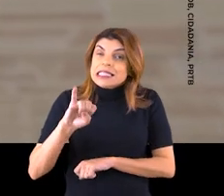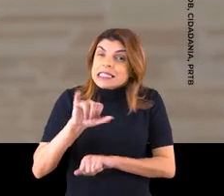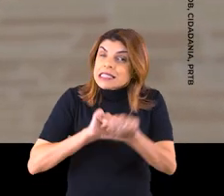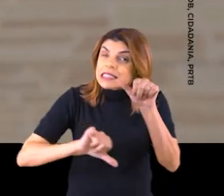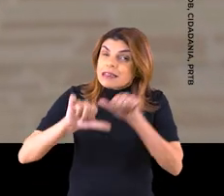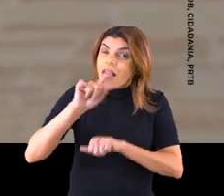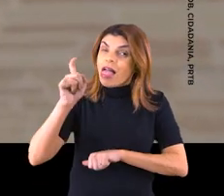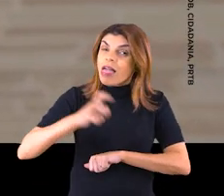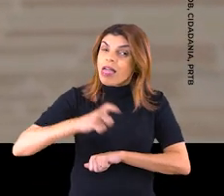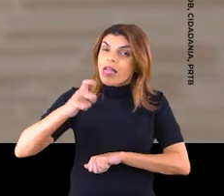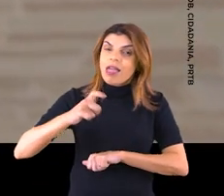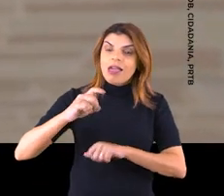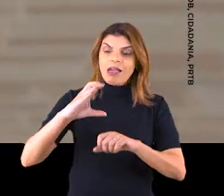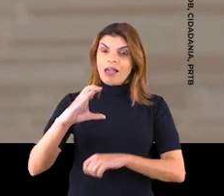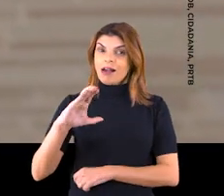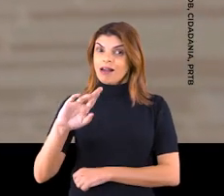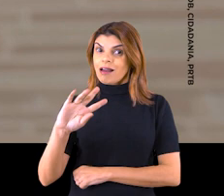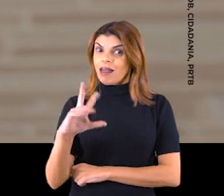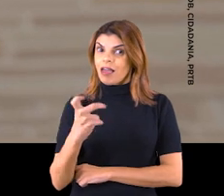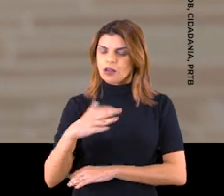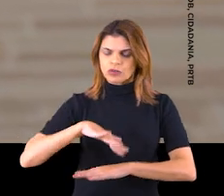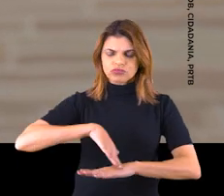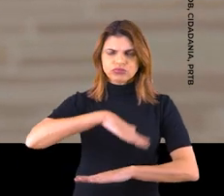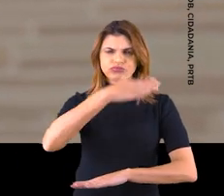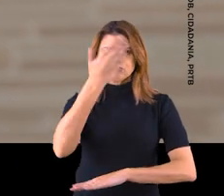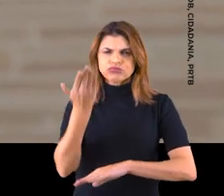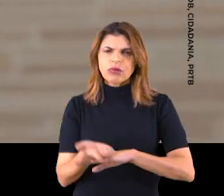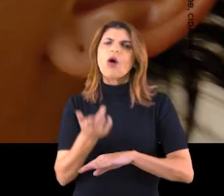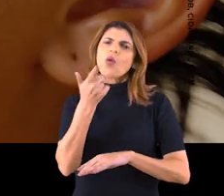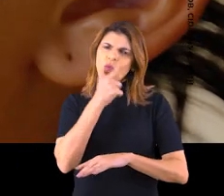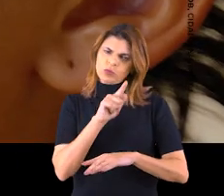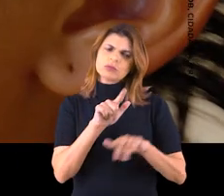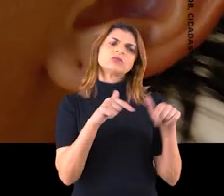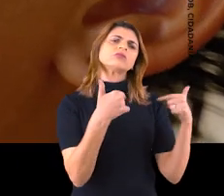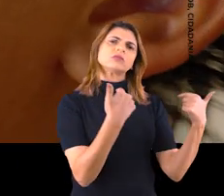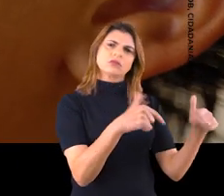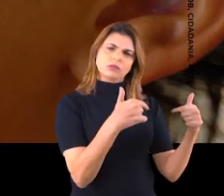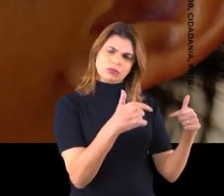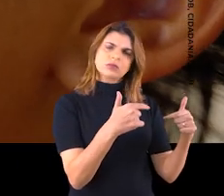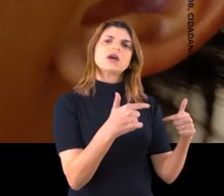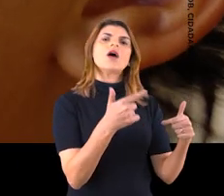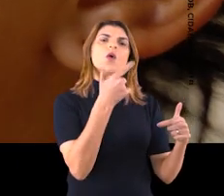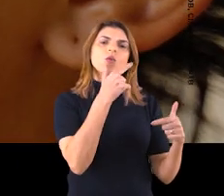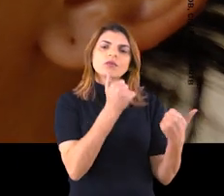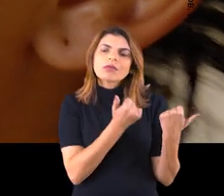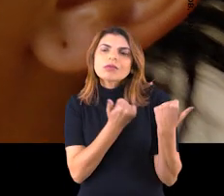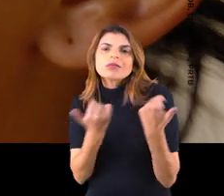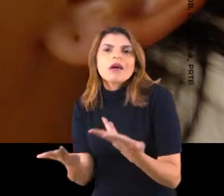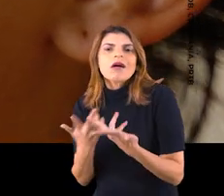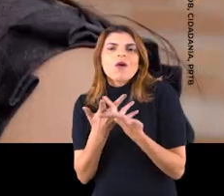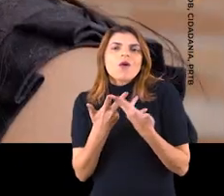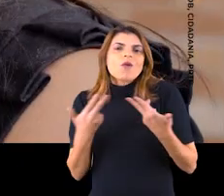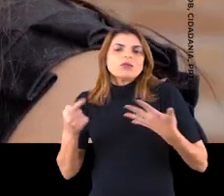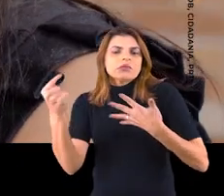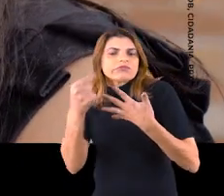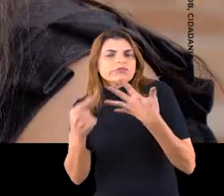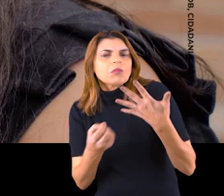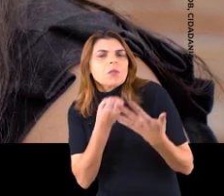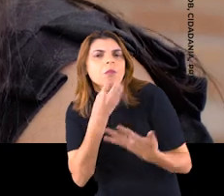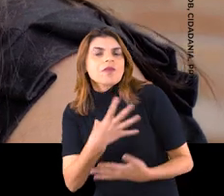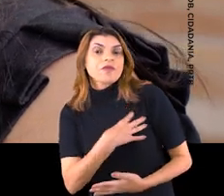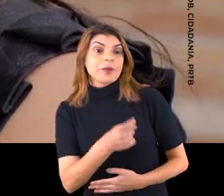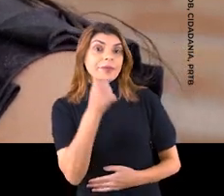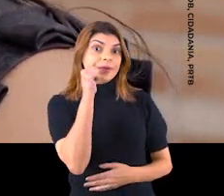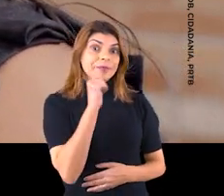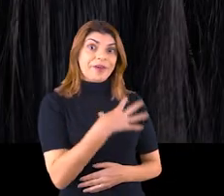eu colocaria meus dois filhos na mesma creche e conseguiria arrumar emprego para dar umas coisas melhores para os meus filhos. E para minha outra